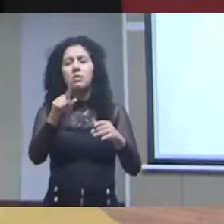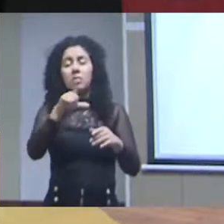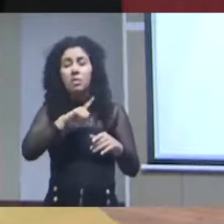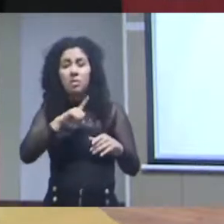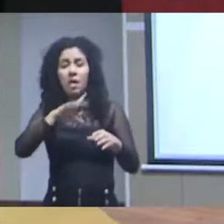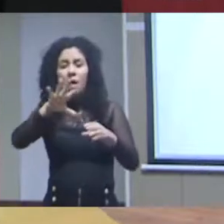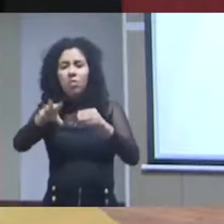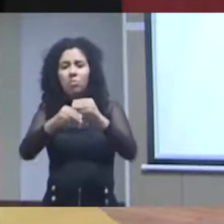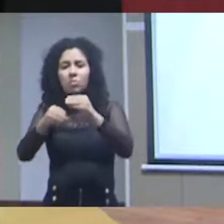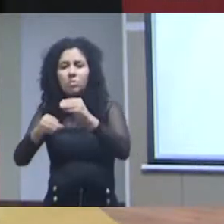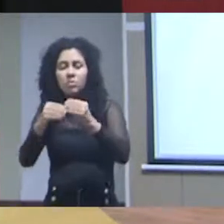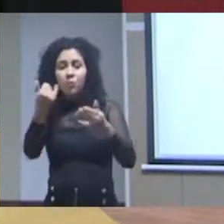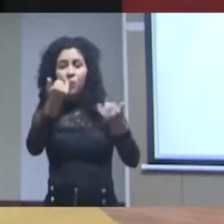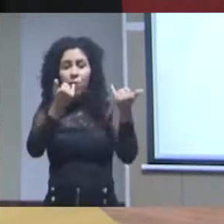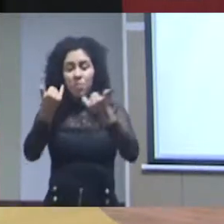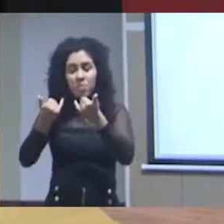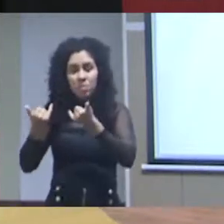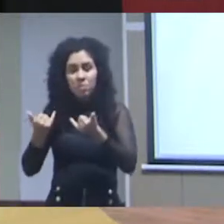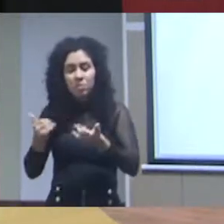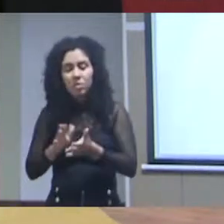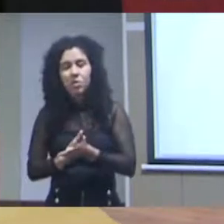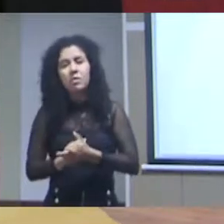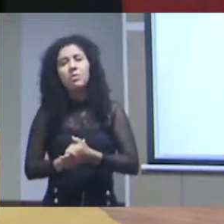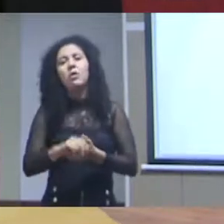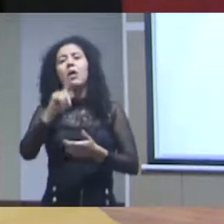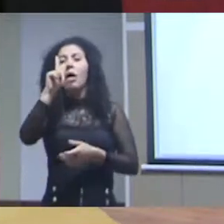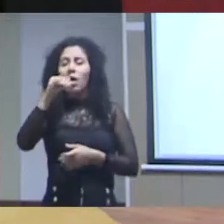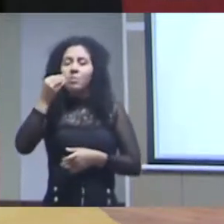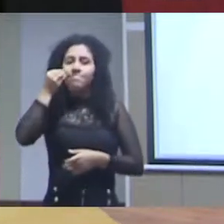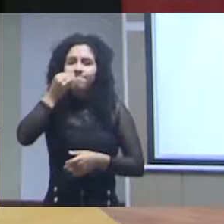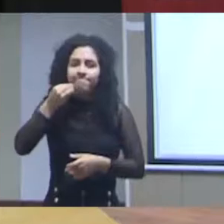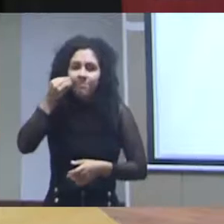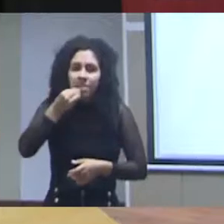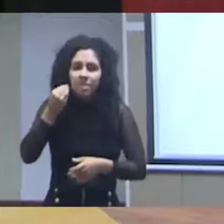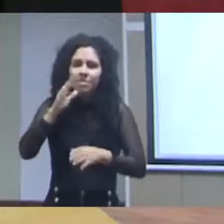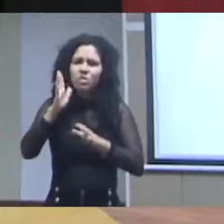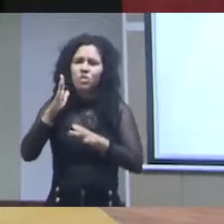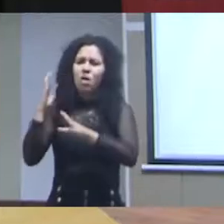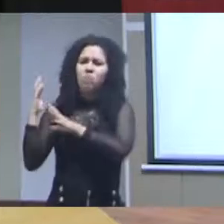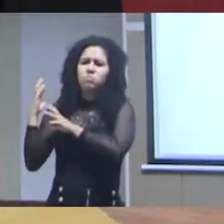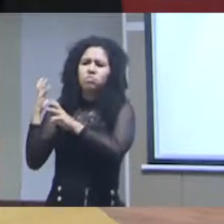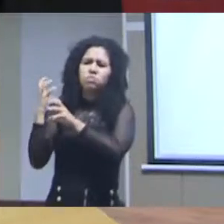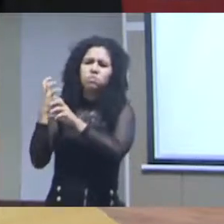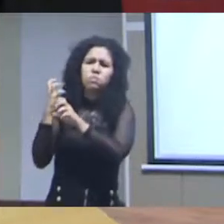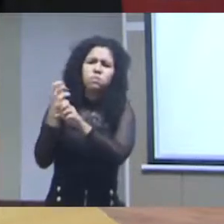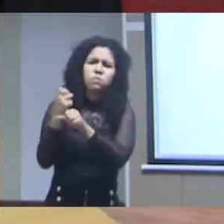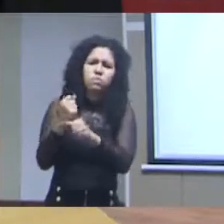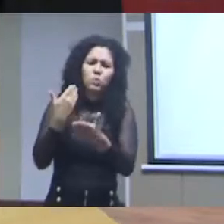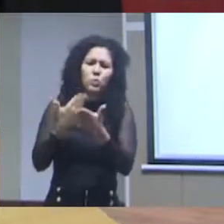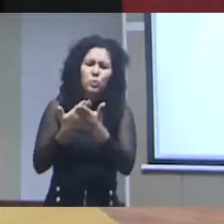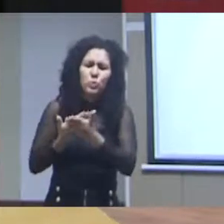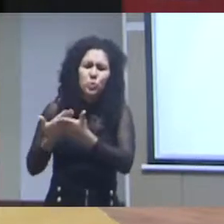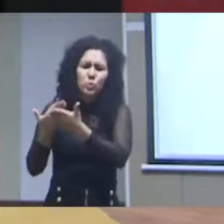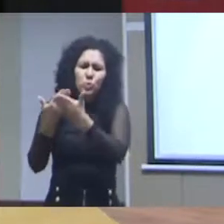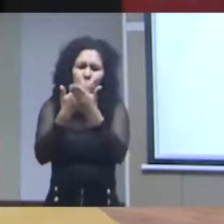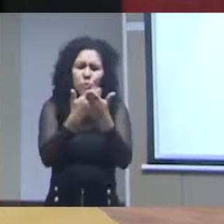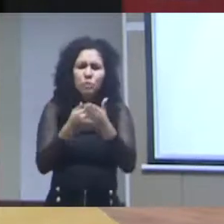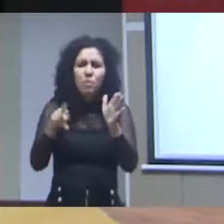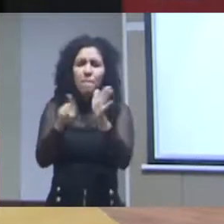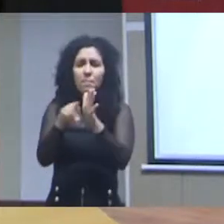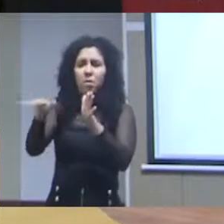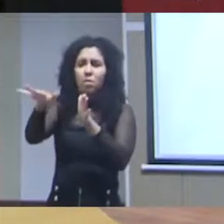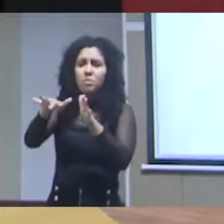publicadas pelo IPEA são derivadas de uma experiência de anos de estudos de pesquisadores em conjunto com